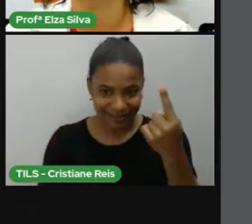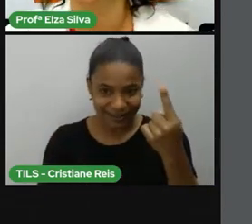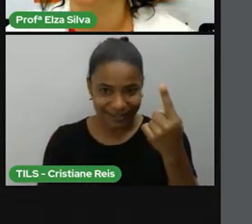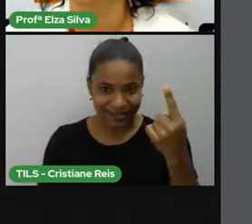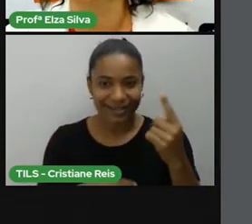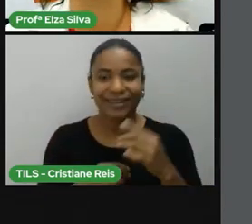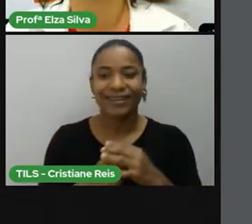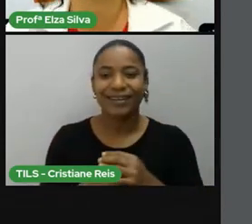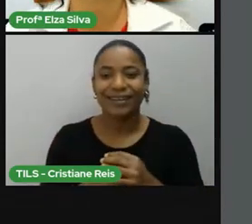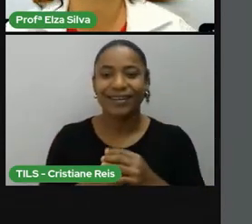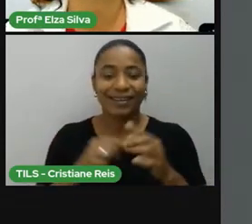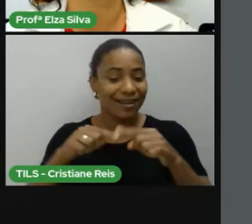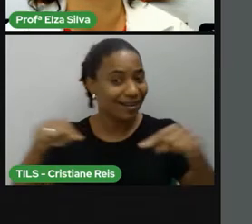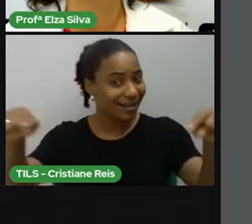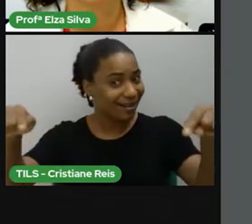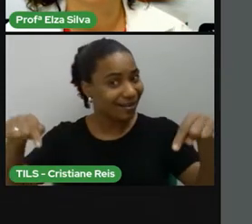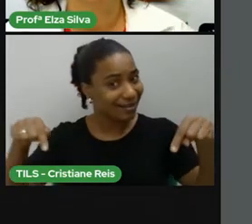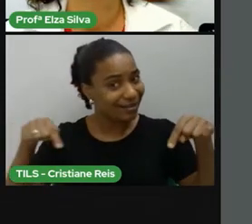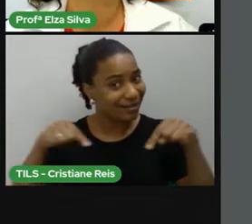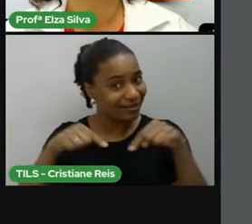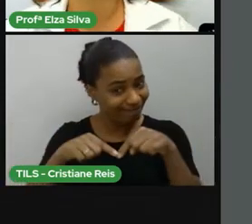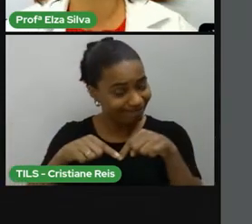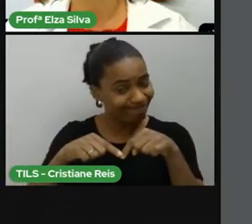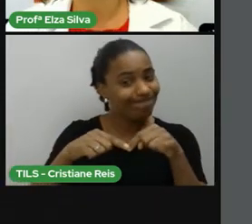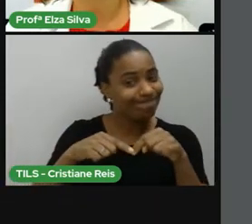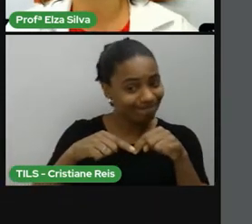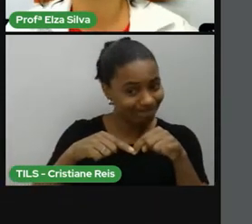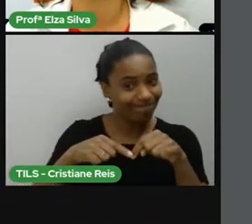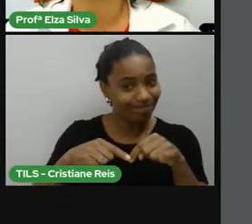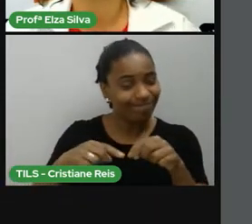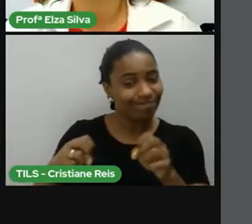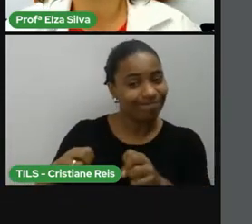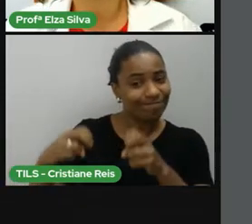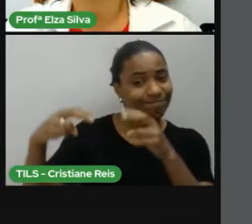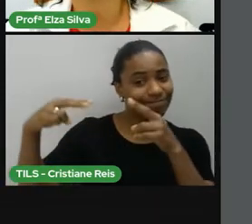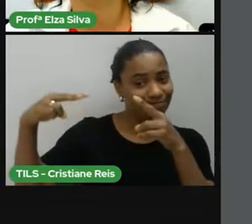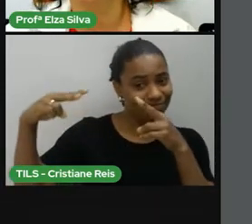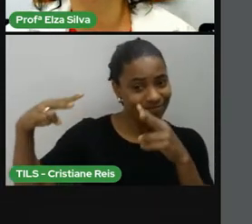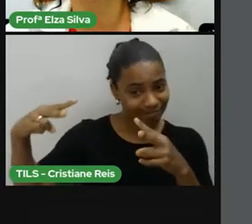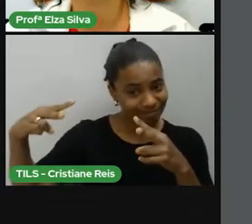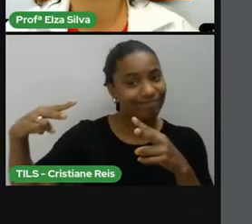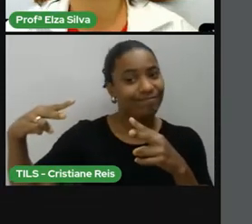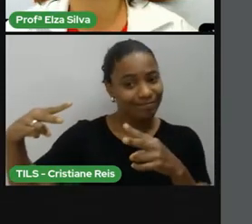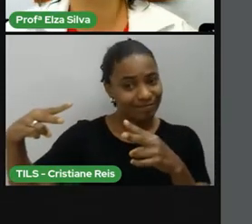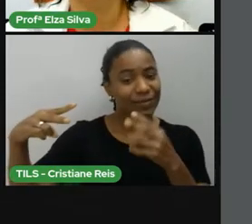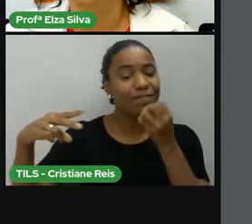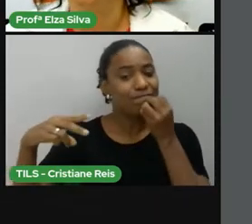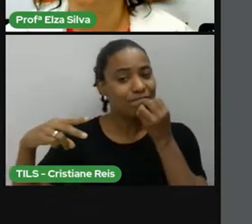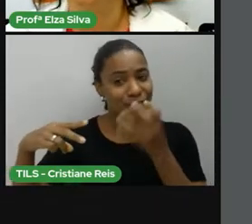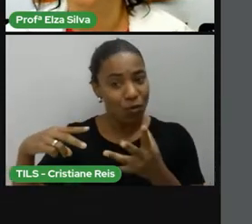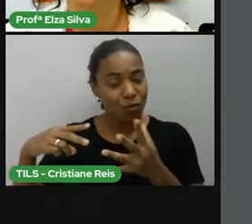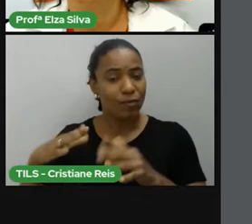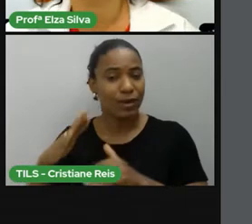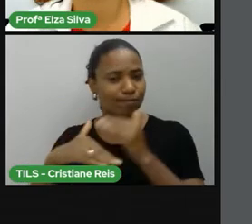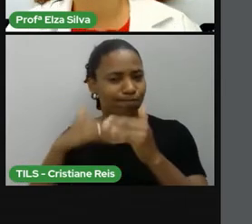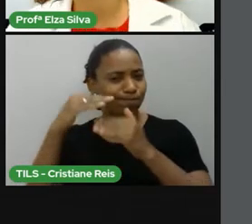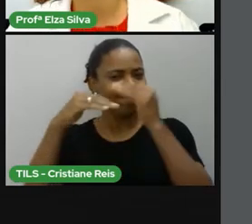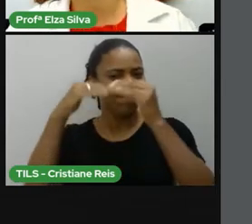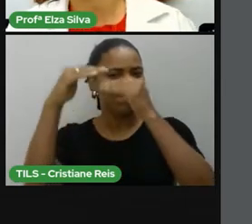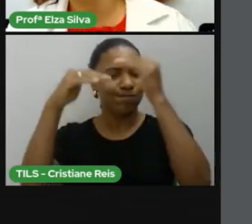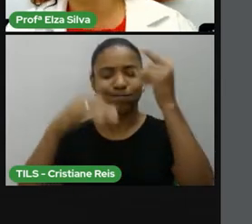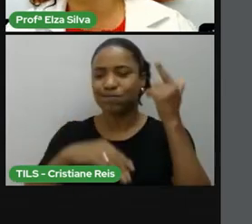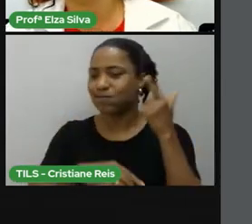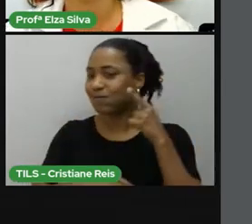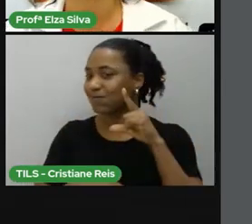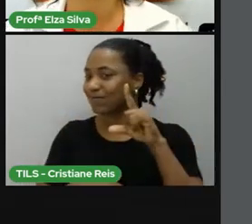sala de aula agora virtual deve se constituir um ambiente saudável e produtivo para que a gente